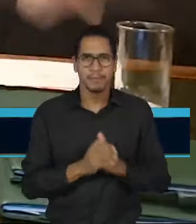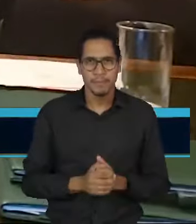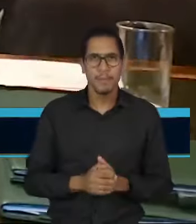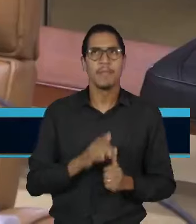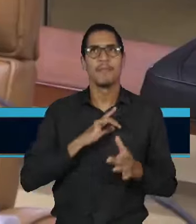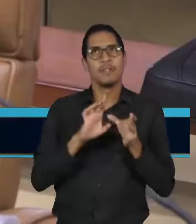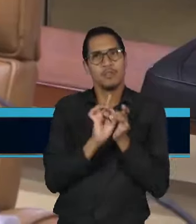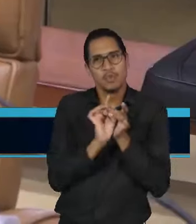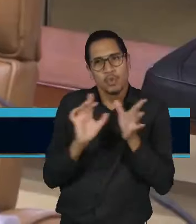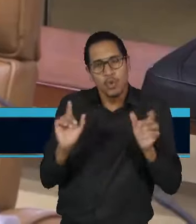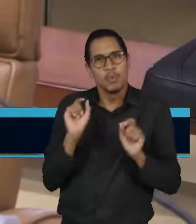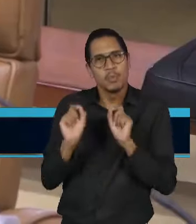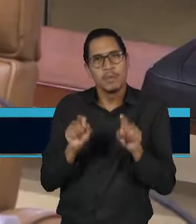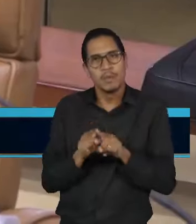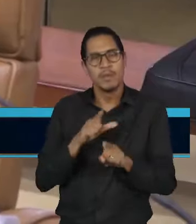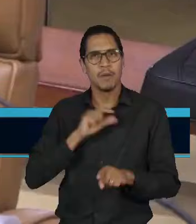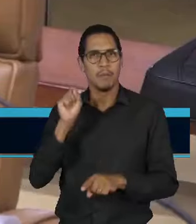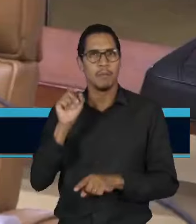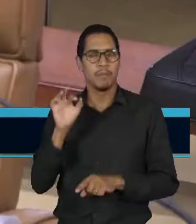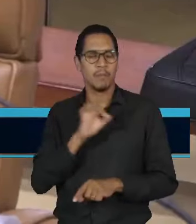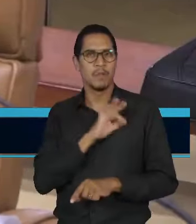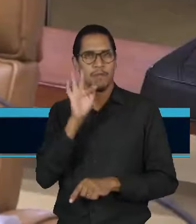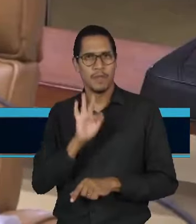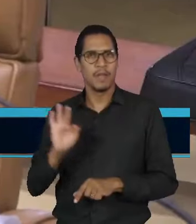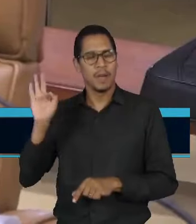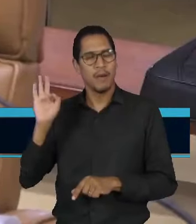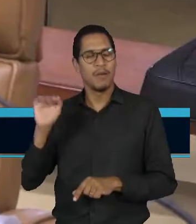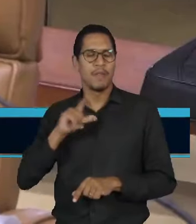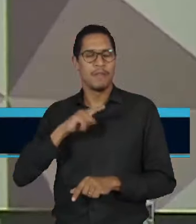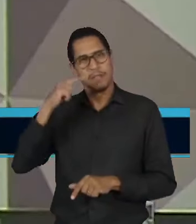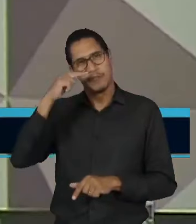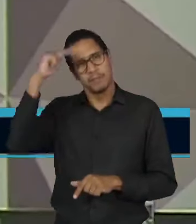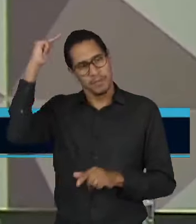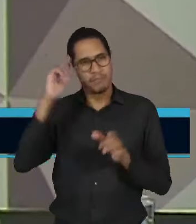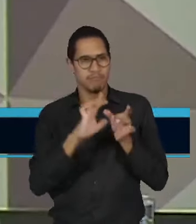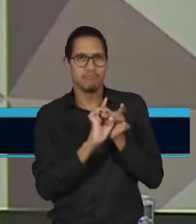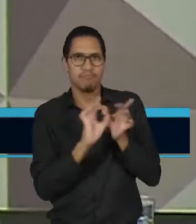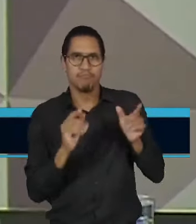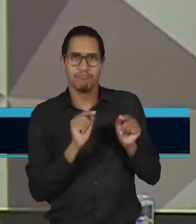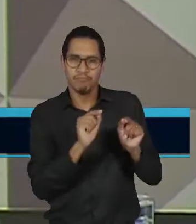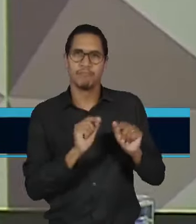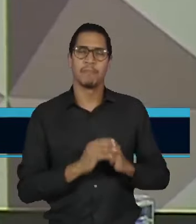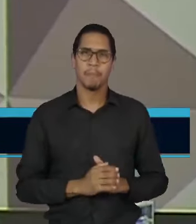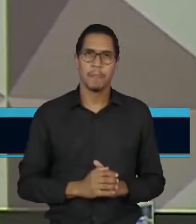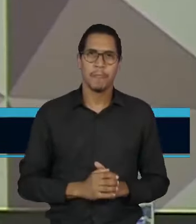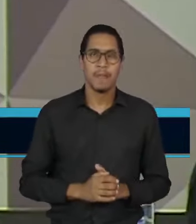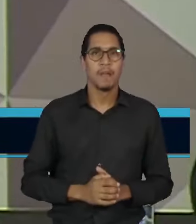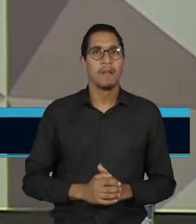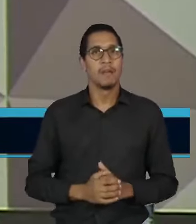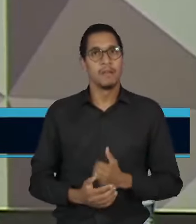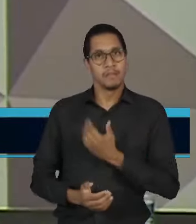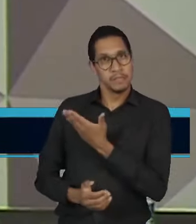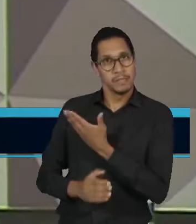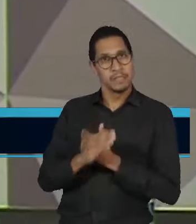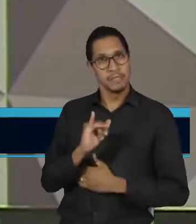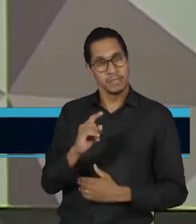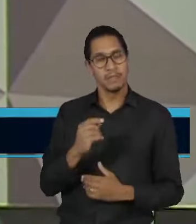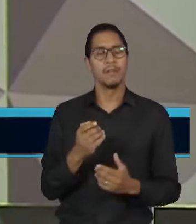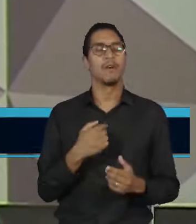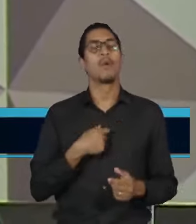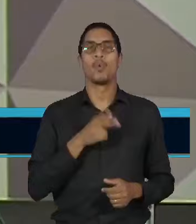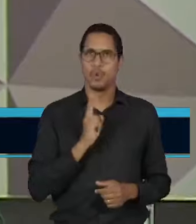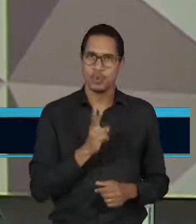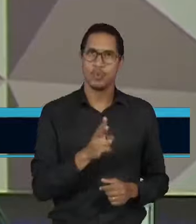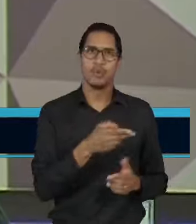Polícia Federal, homologada pelo ministro Alexandre de Moraes. O Tenente-Coronel já afirmou que deseja manter o depoimento,